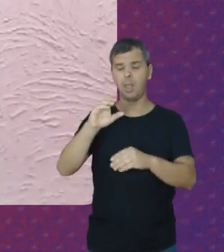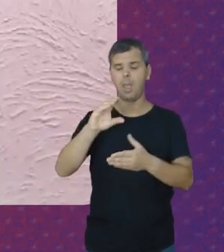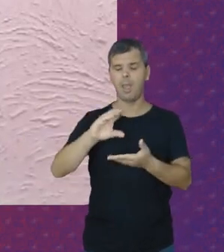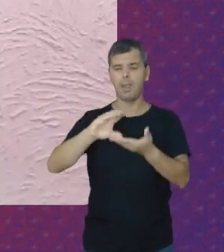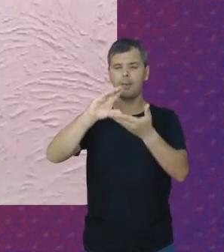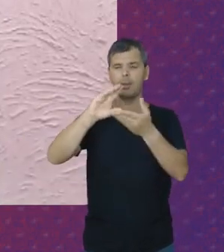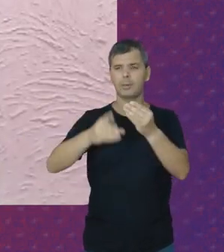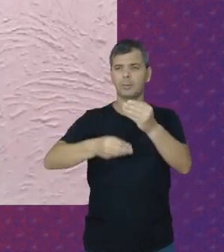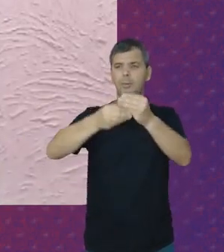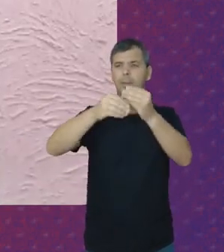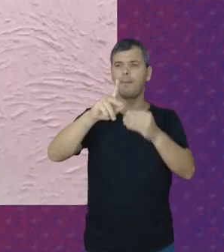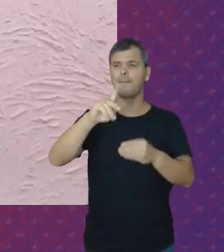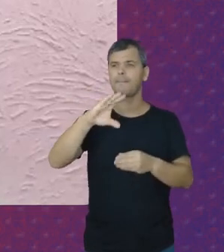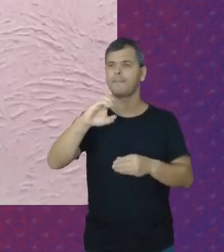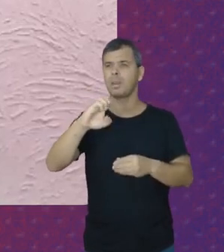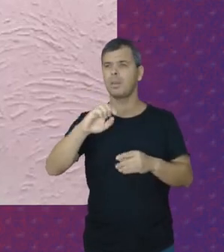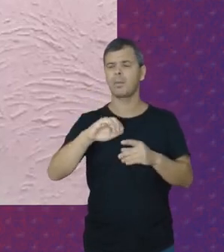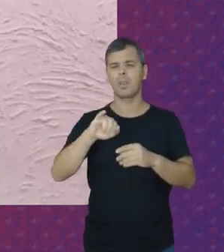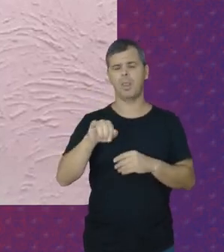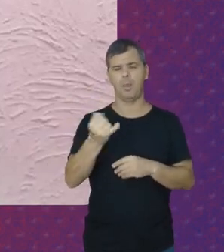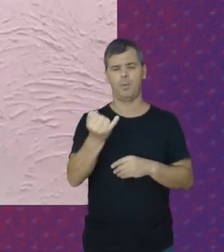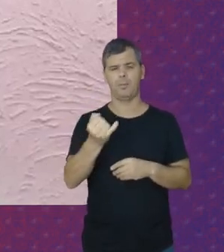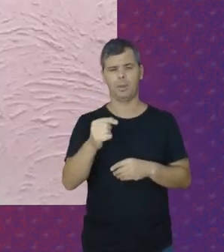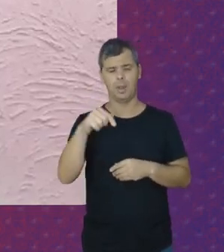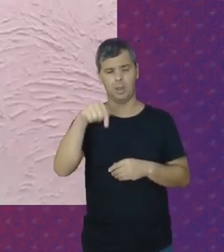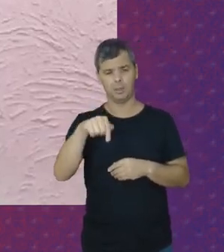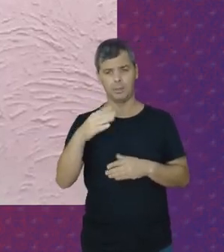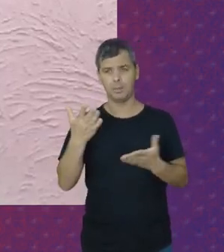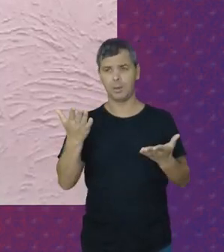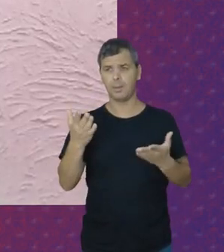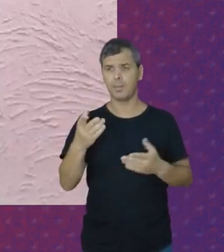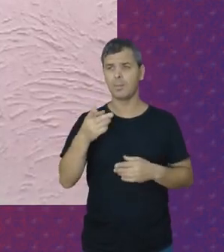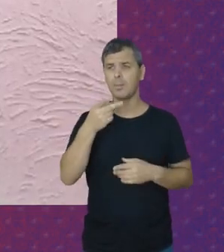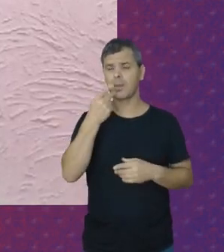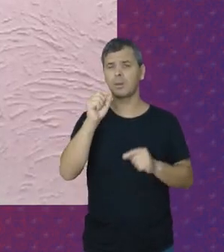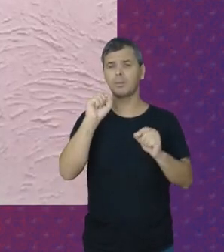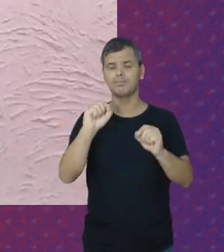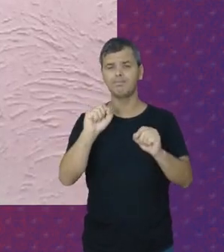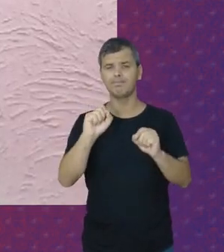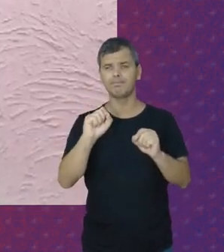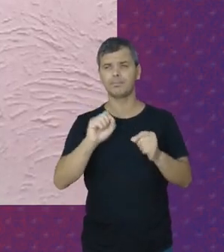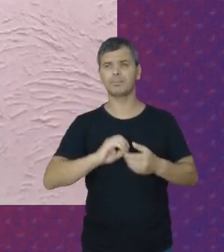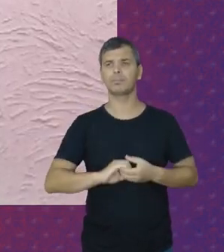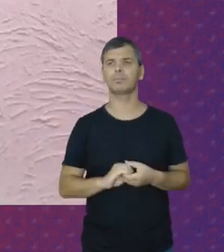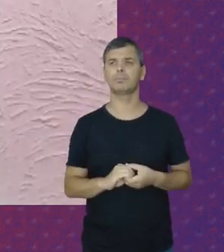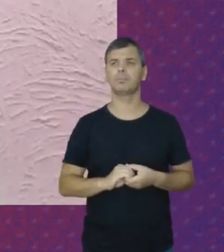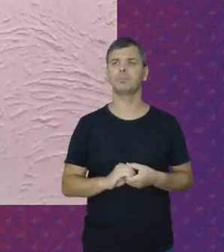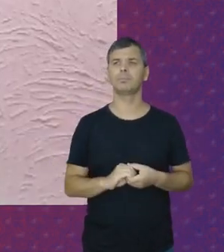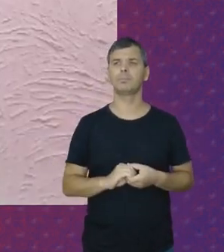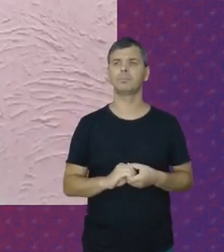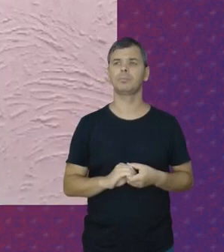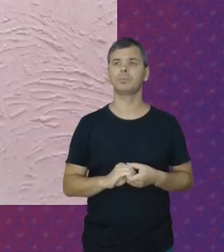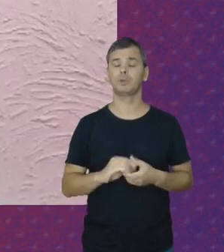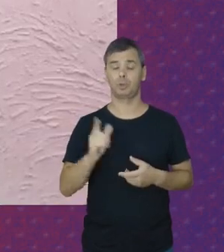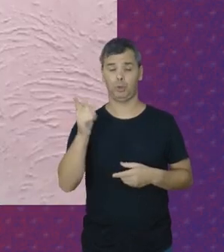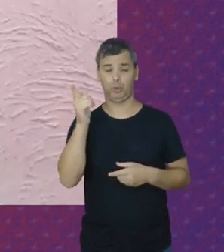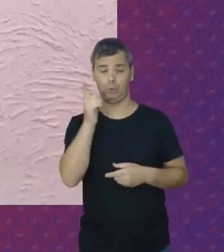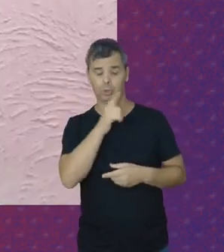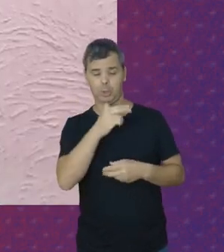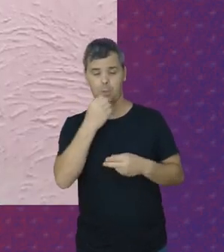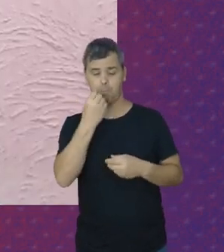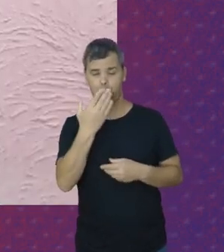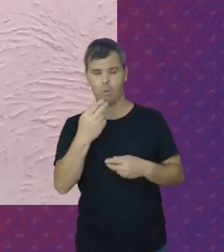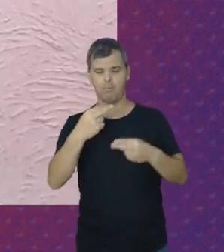Eu gostaria de aproveitar esse momento Para falar de uma conquista muito